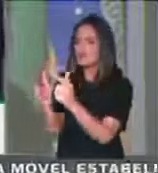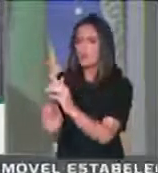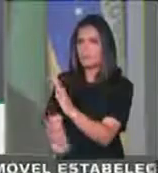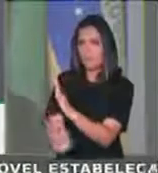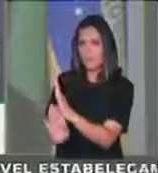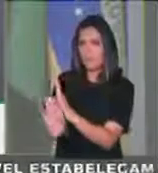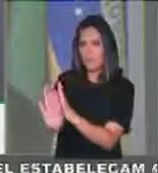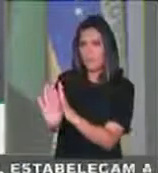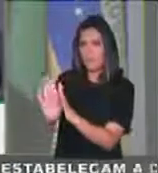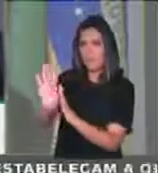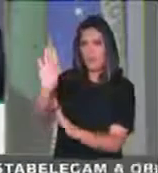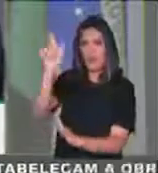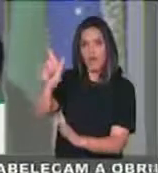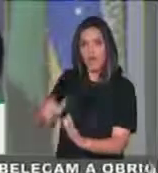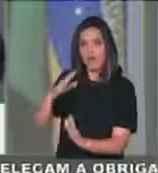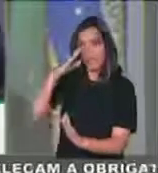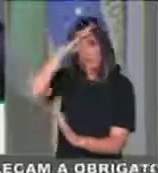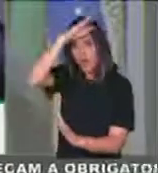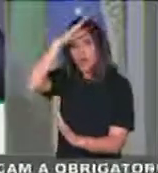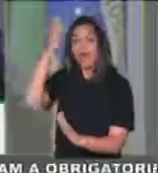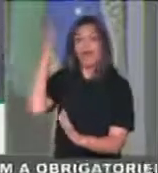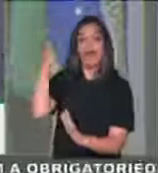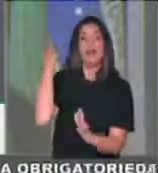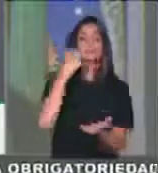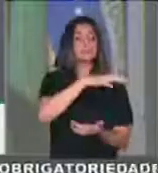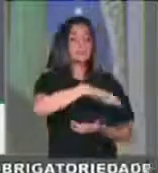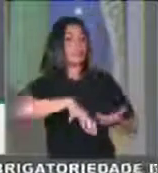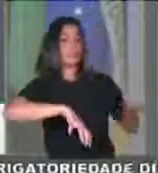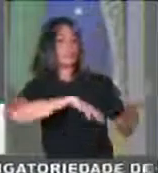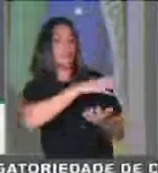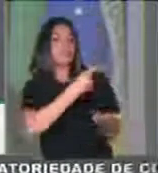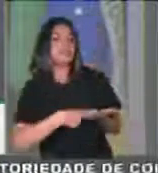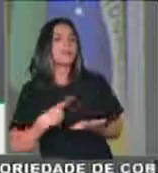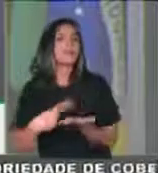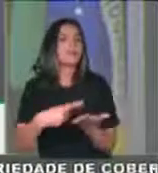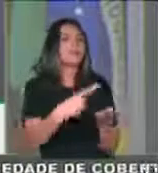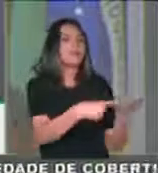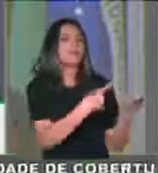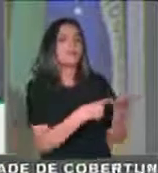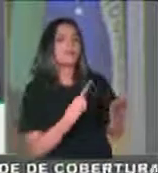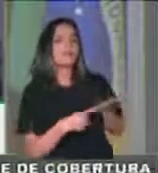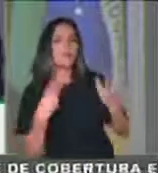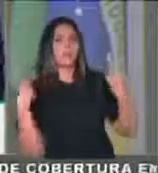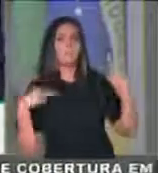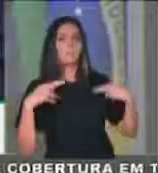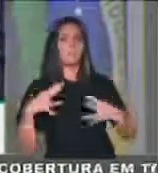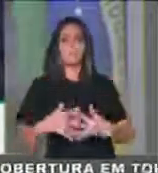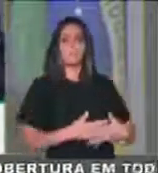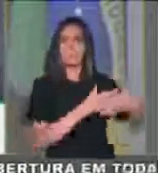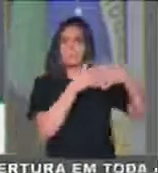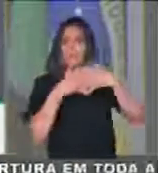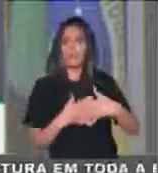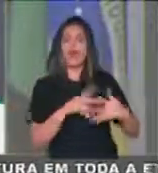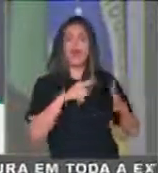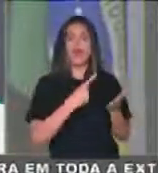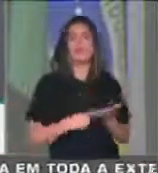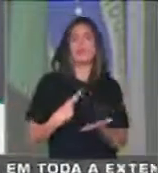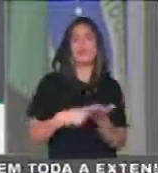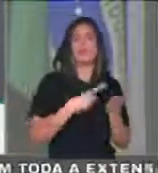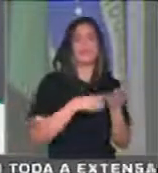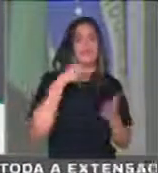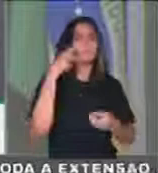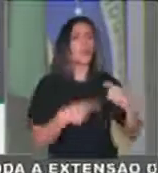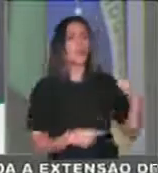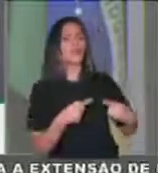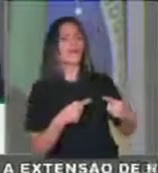que a greve que estava sendo organizada, greve política dos caminhoneiros, não aconteceu